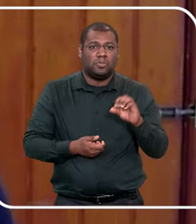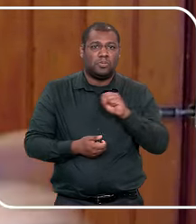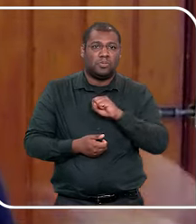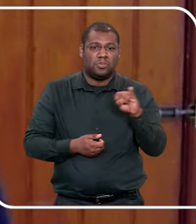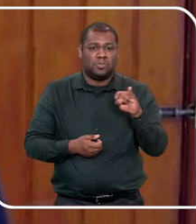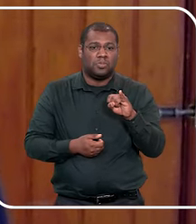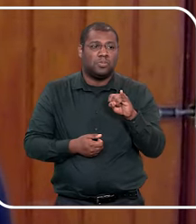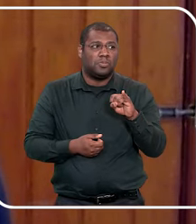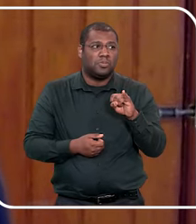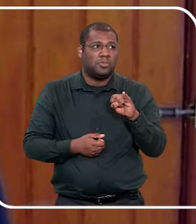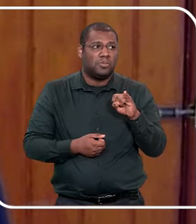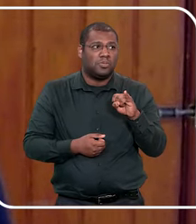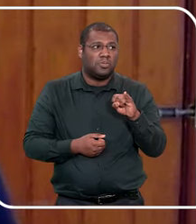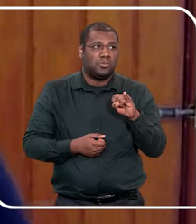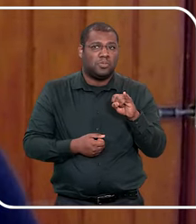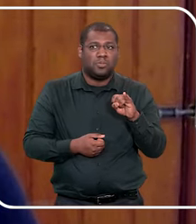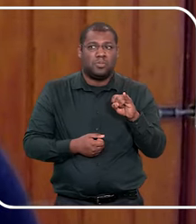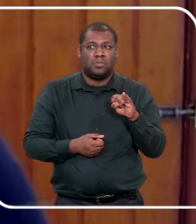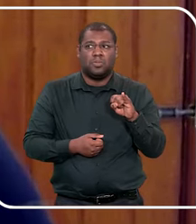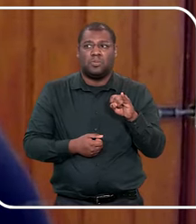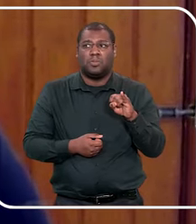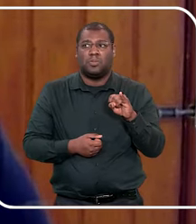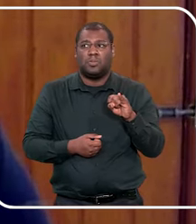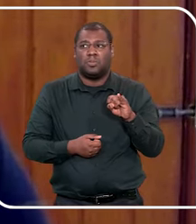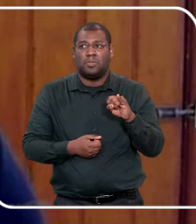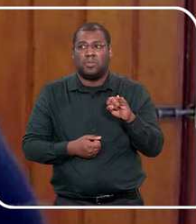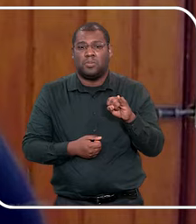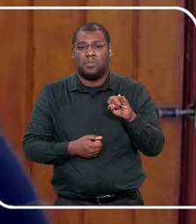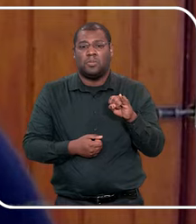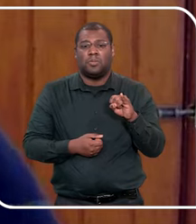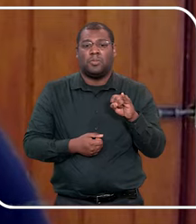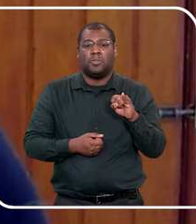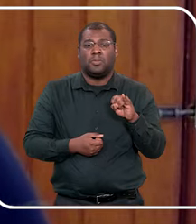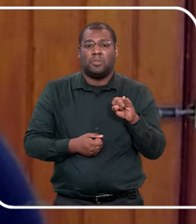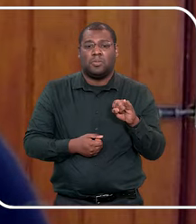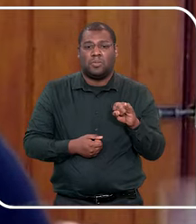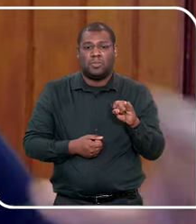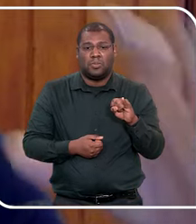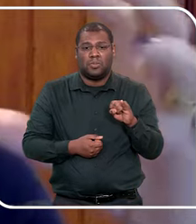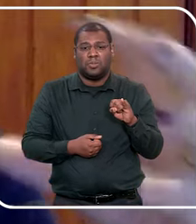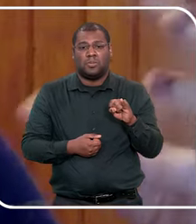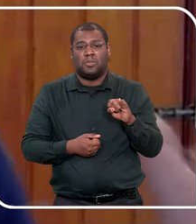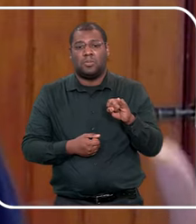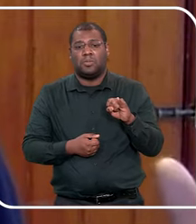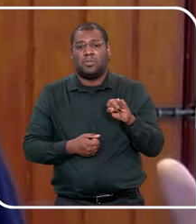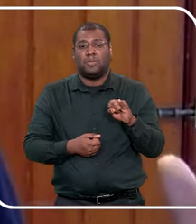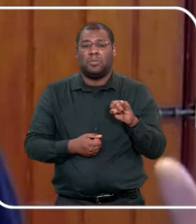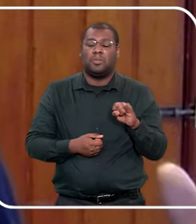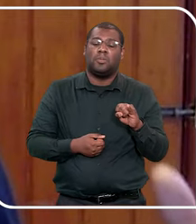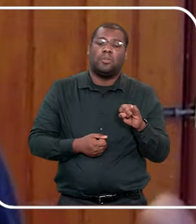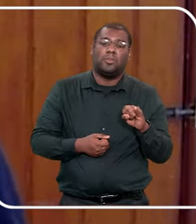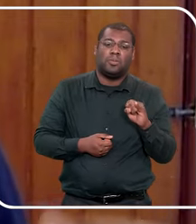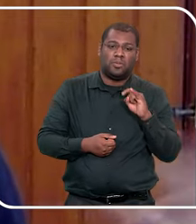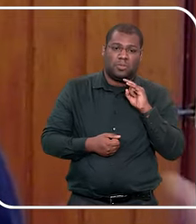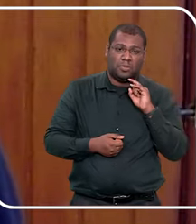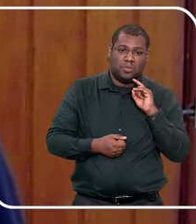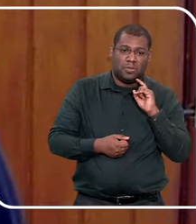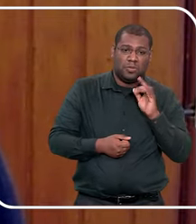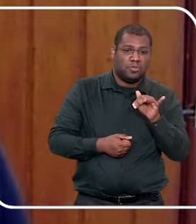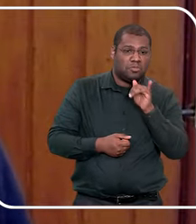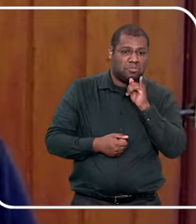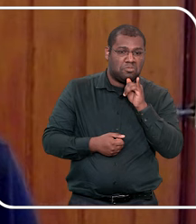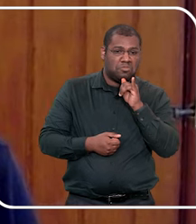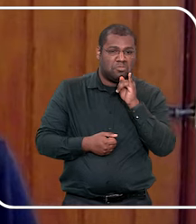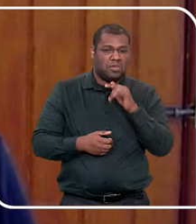pode ser que não relata, te dica, a pessoa tá fazendo xixi, mas se for grande demais, é, é porque é a visão que ela vê, né, durante